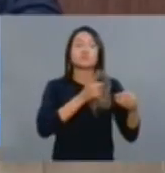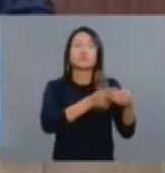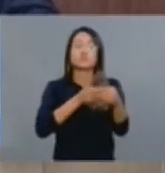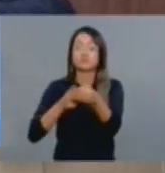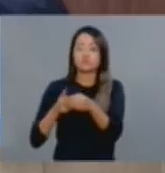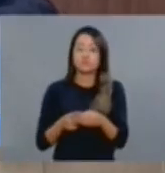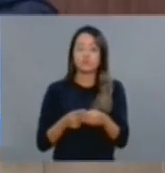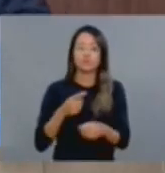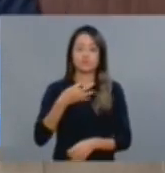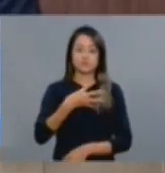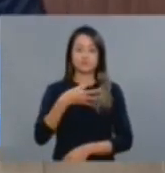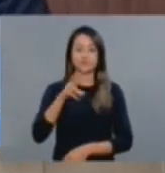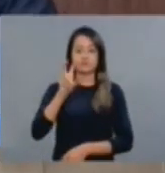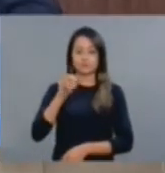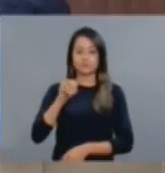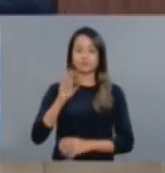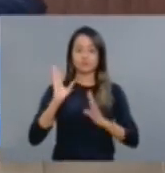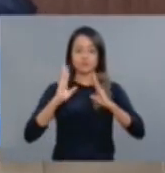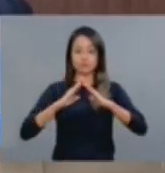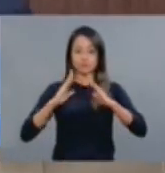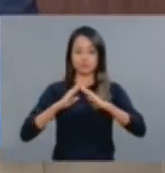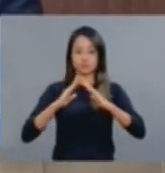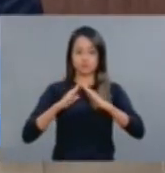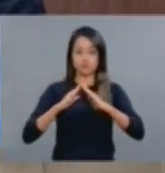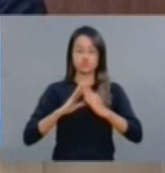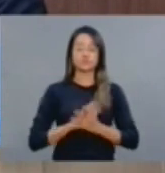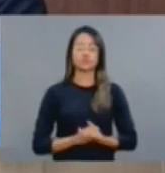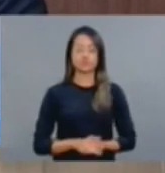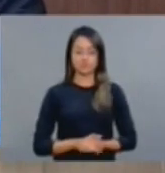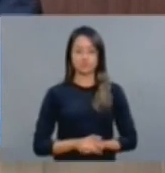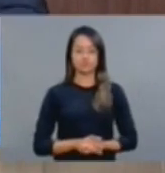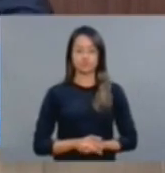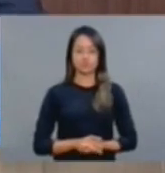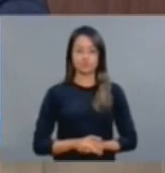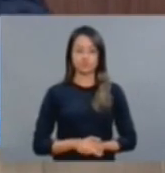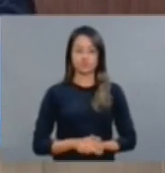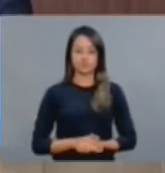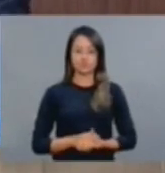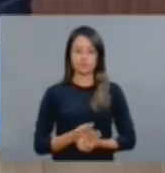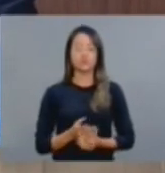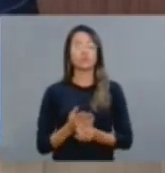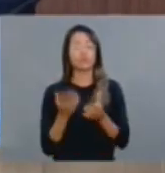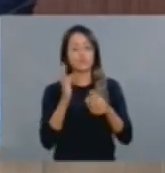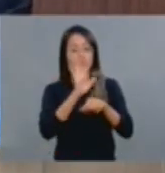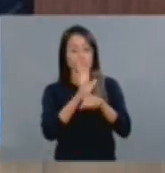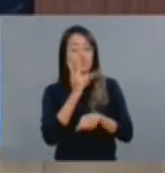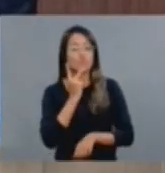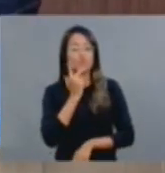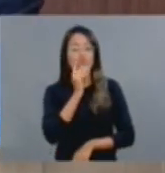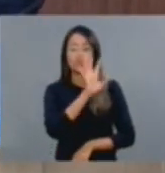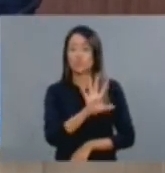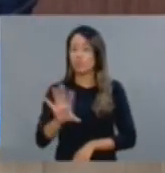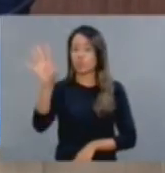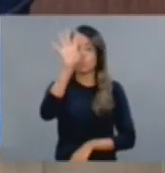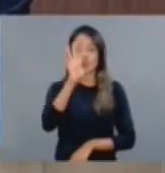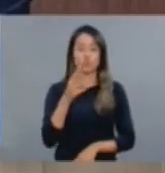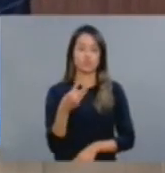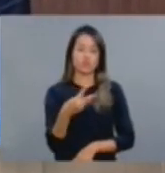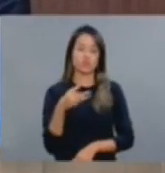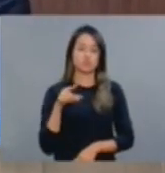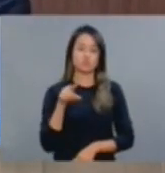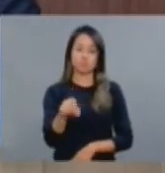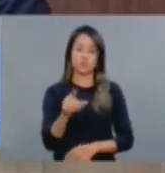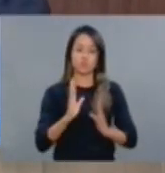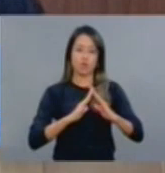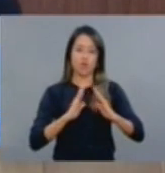Foram 450 casas na região do Centro-Sul. E no Ceará todo, foram 3 mil casas que foram